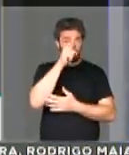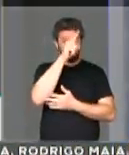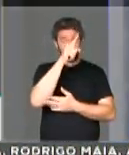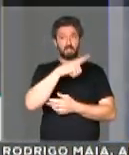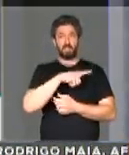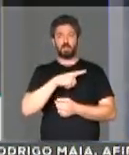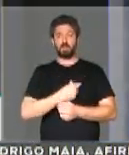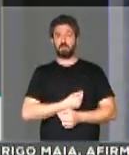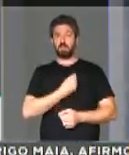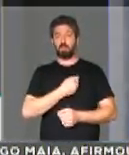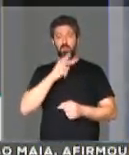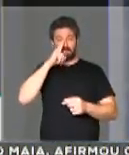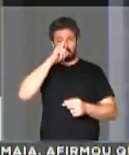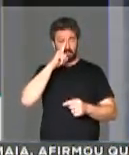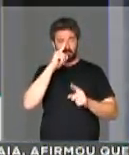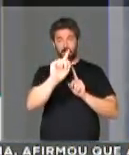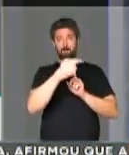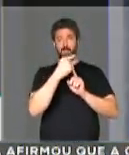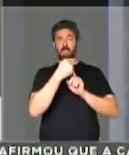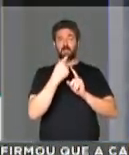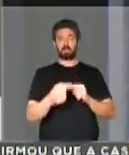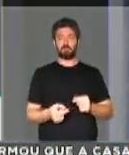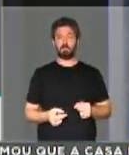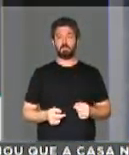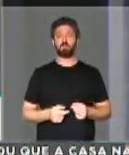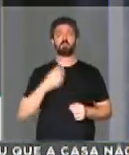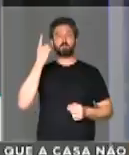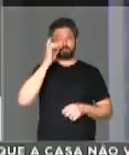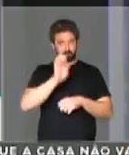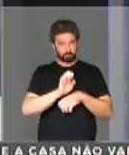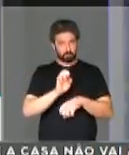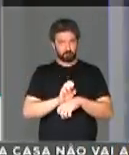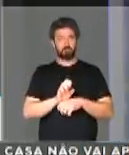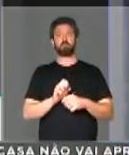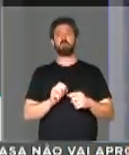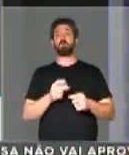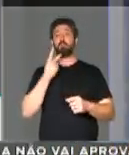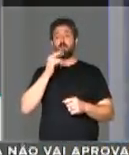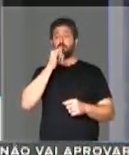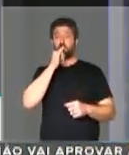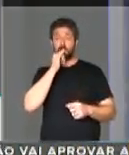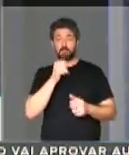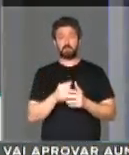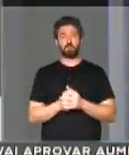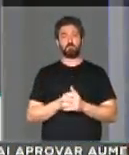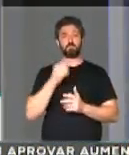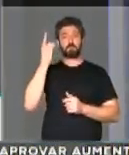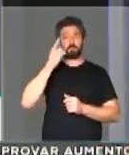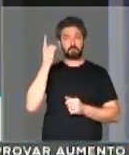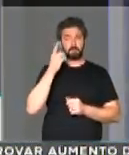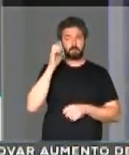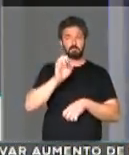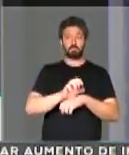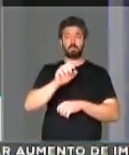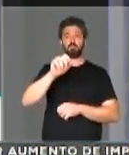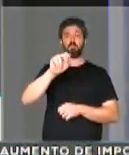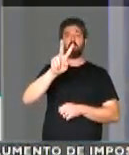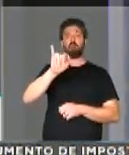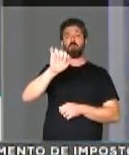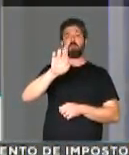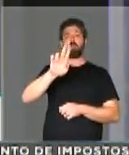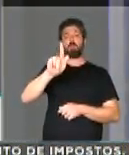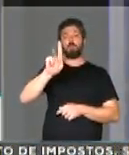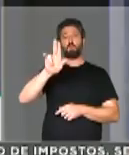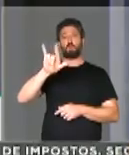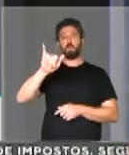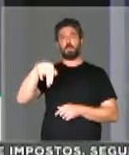tem a sua vida colocada em risco. Assim como deputados estaduais, citando aqui, a exemplo, o deputado estadual Valbo Virgulino,